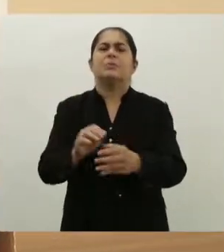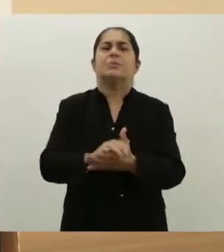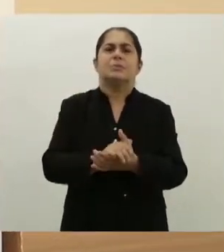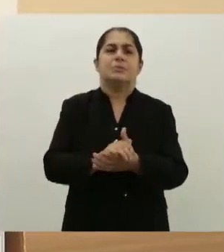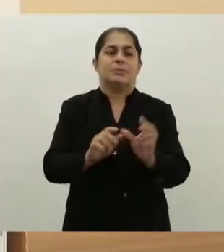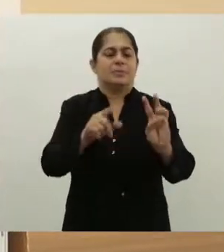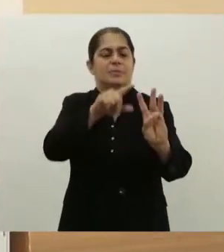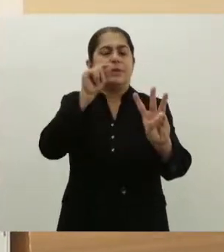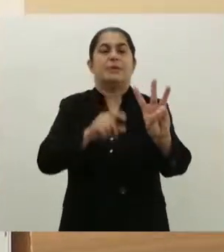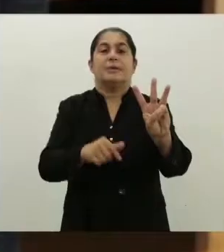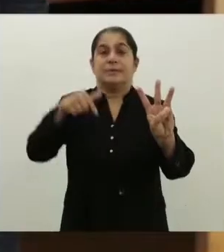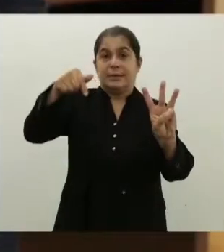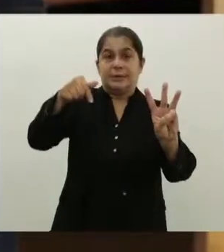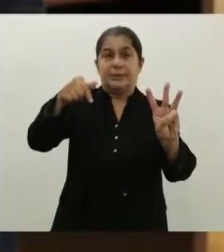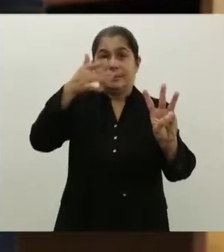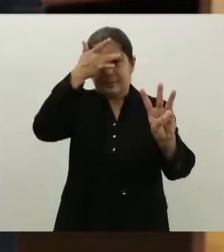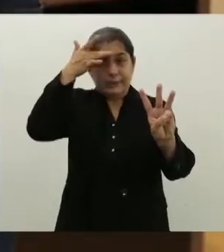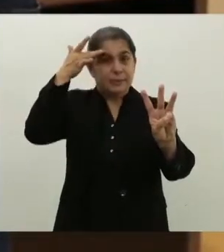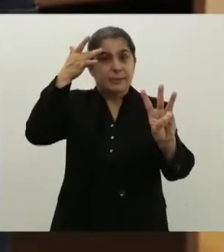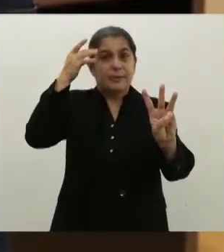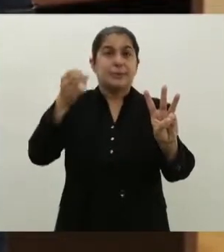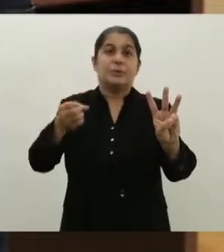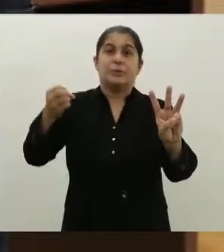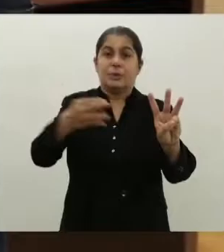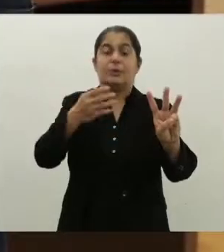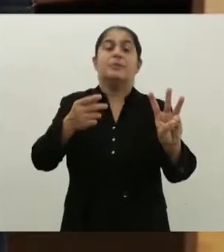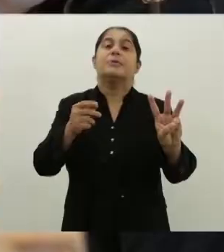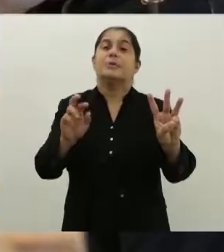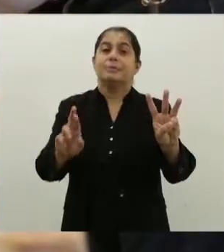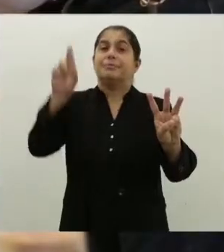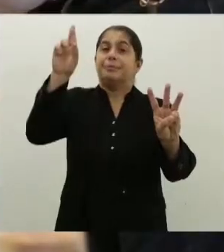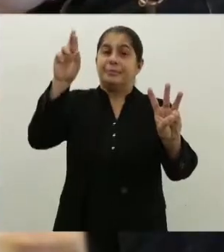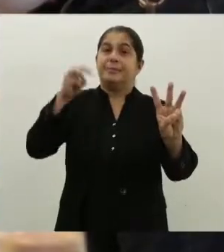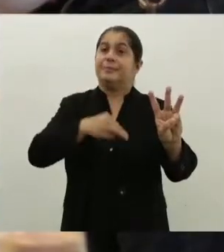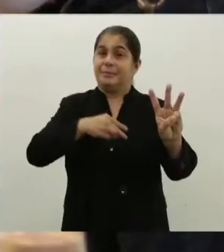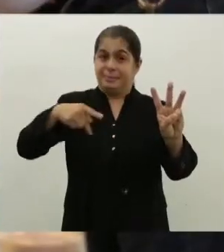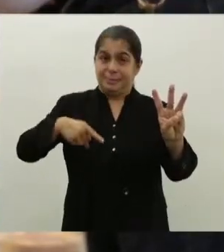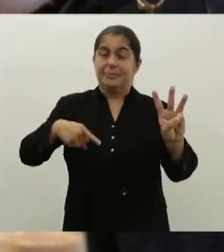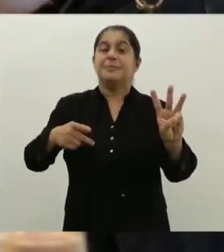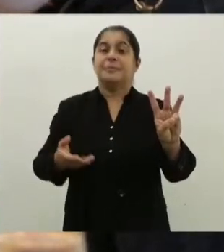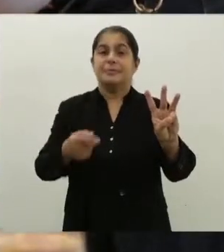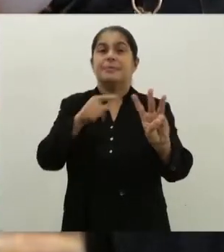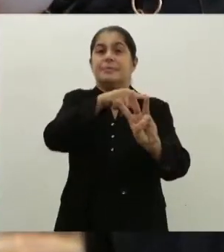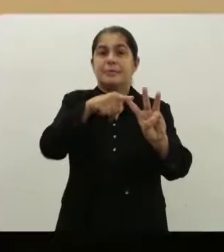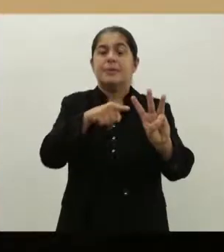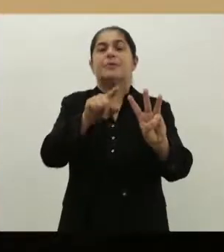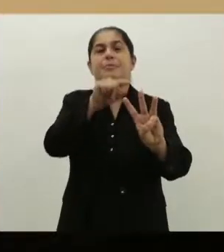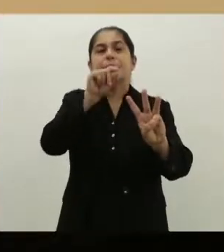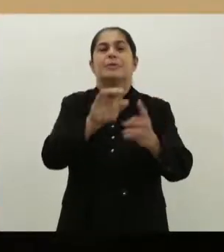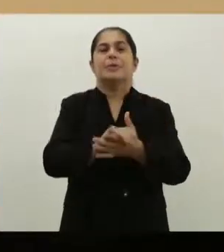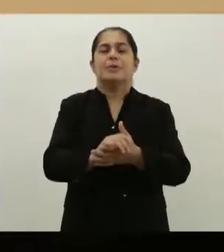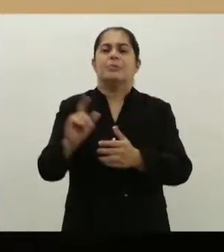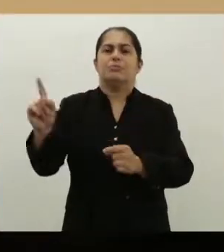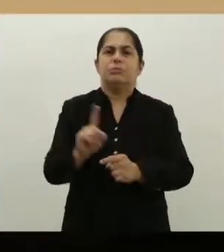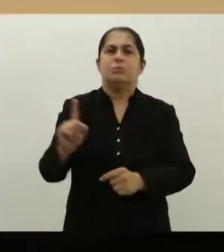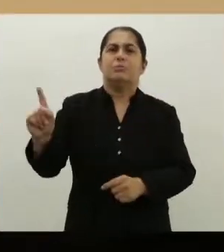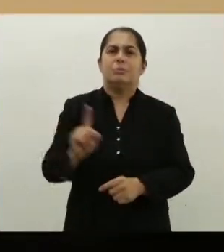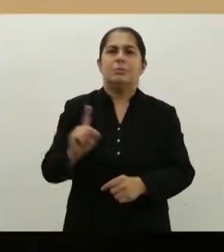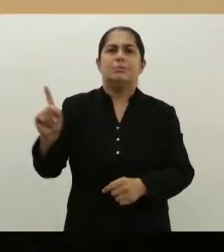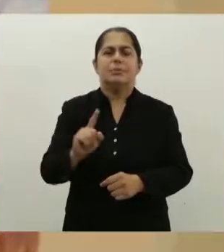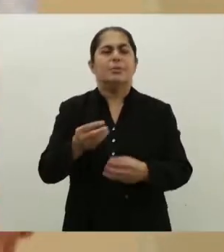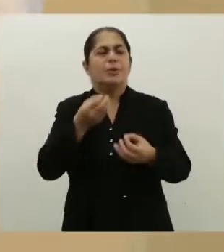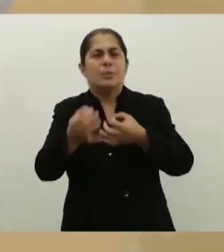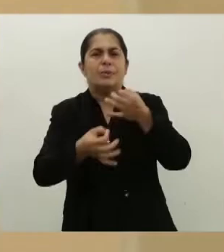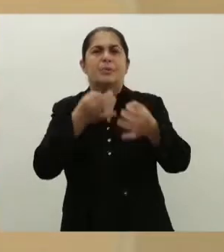votar em três dos sete candidatos ao cargo de novo chefe do Ministério Público da Paraíba. Aos poucos, um a um,